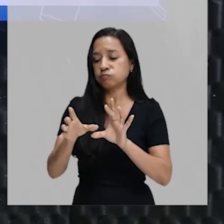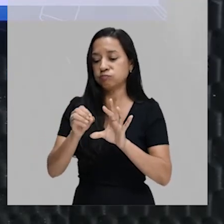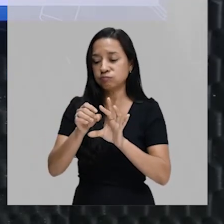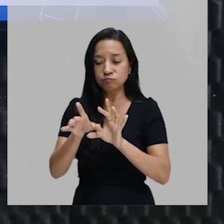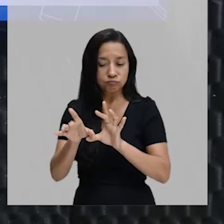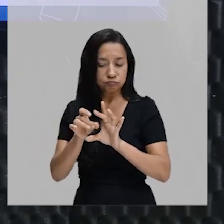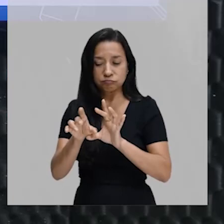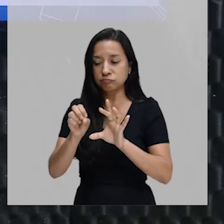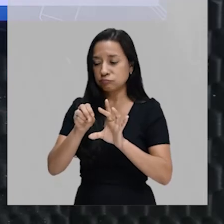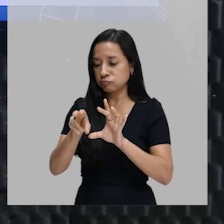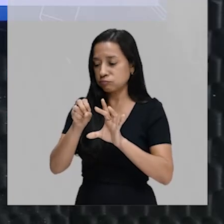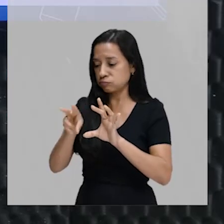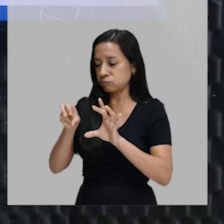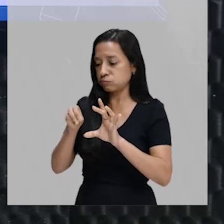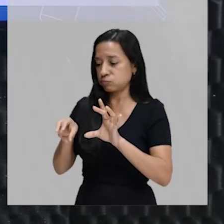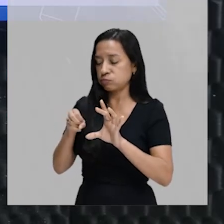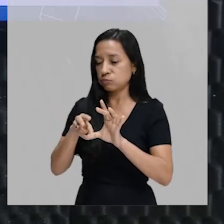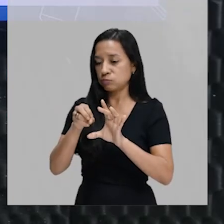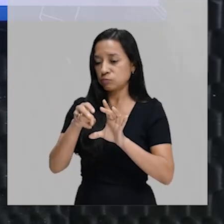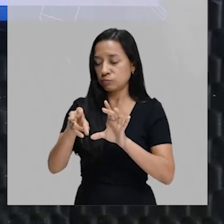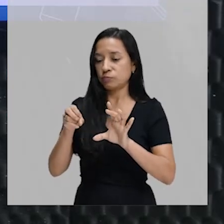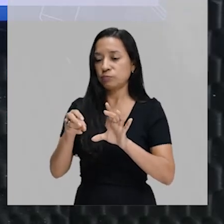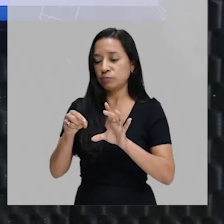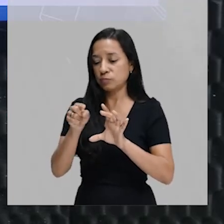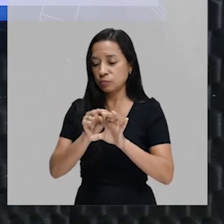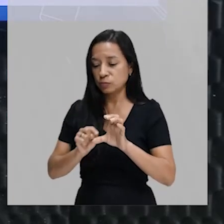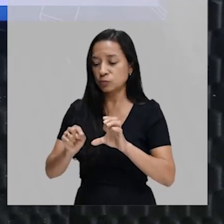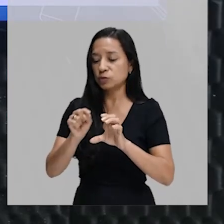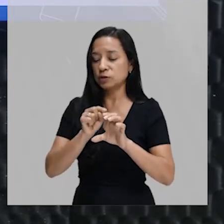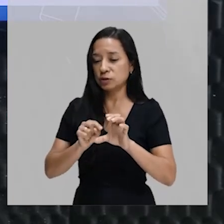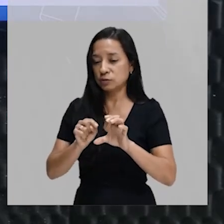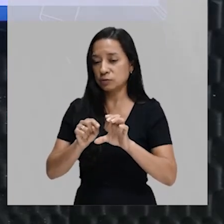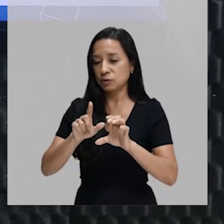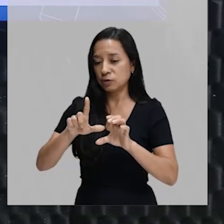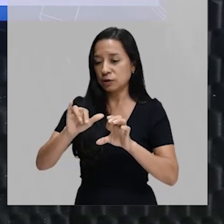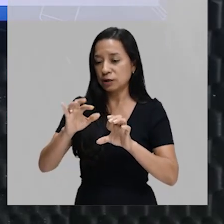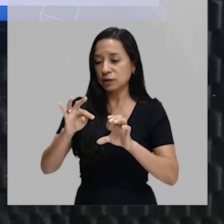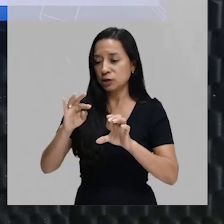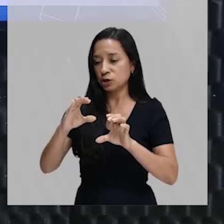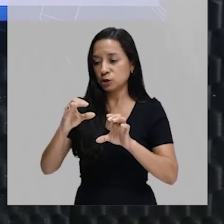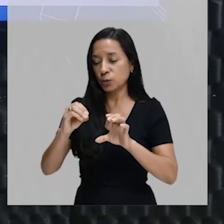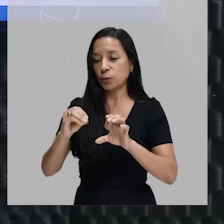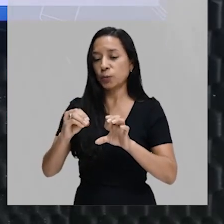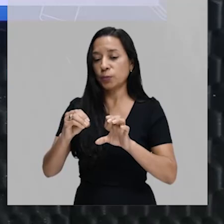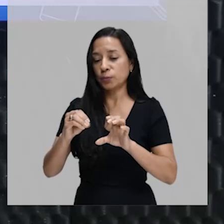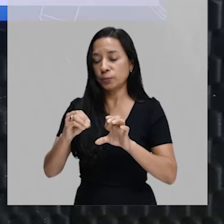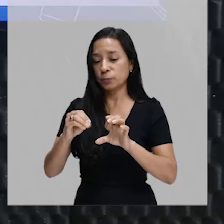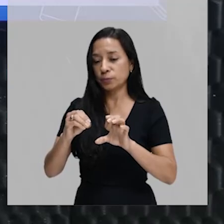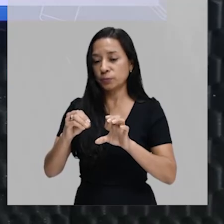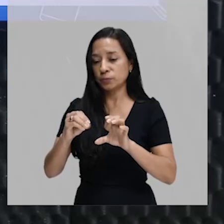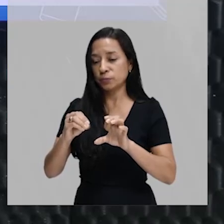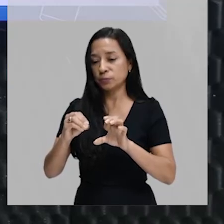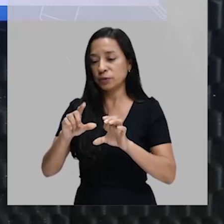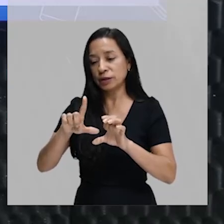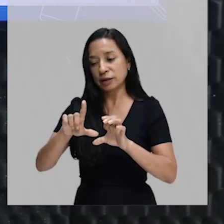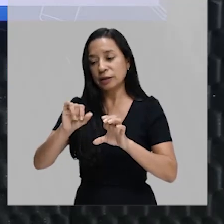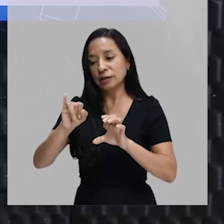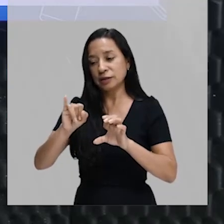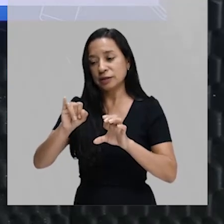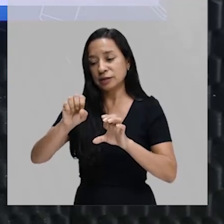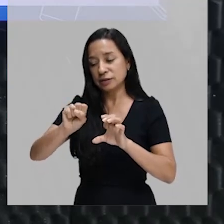milhares de vírus que foram formados. Esse é o ciclo lítico. No ciclo lítico, ocorre a lise,